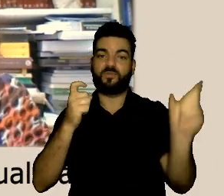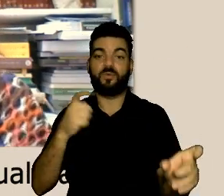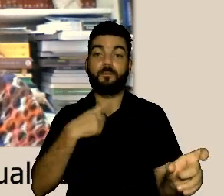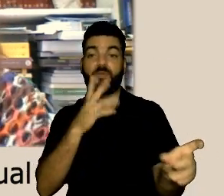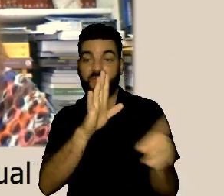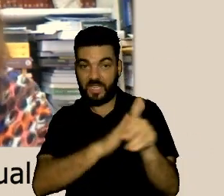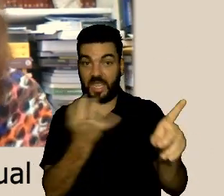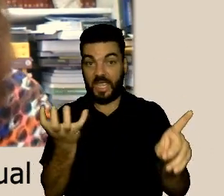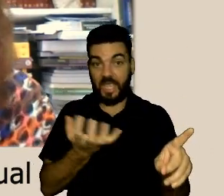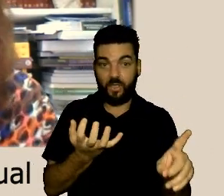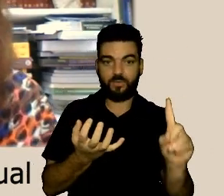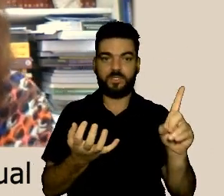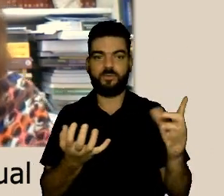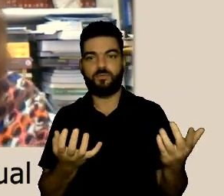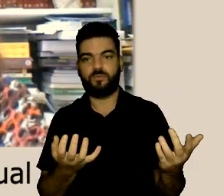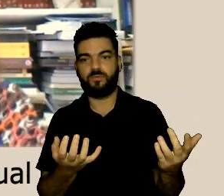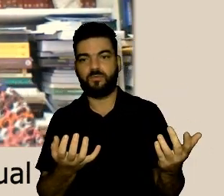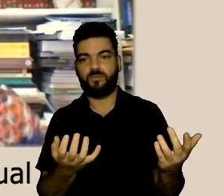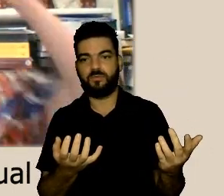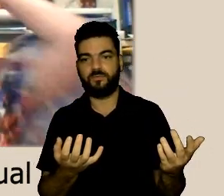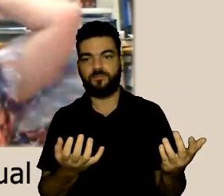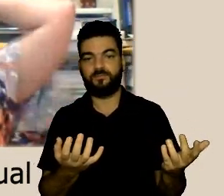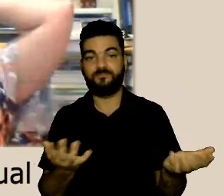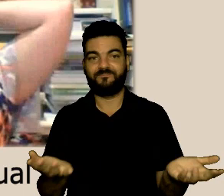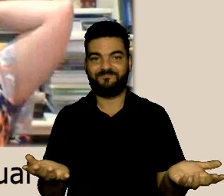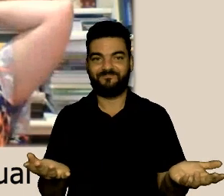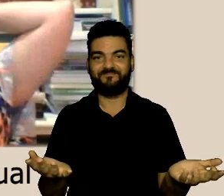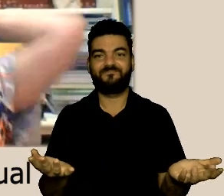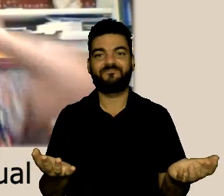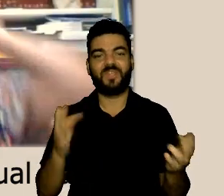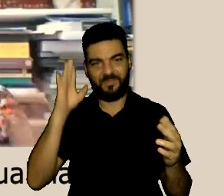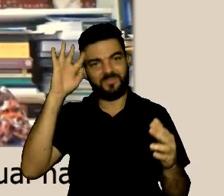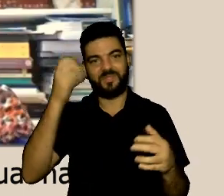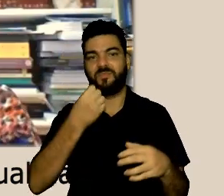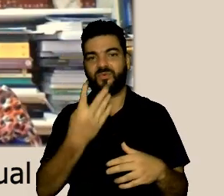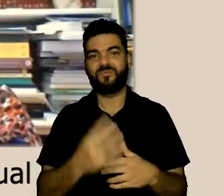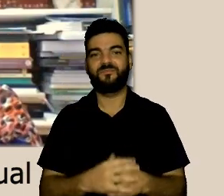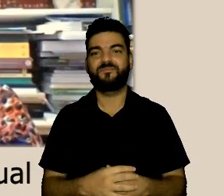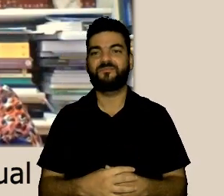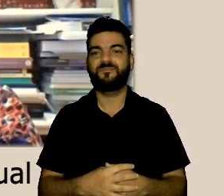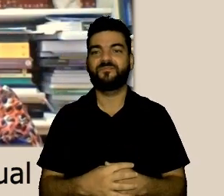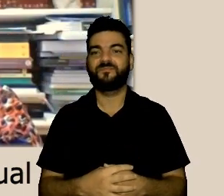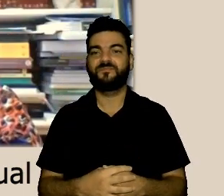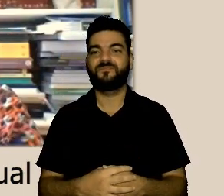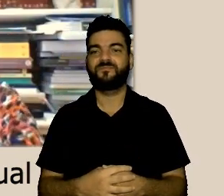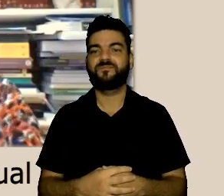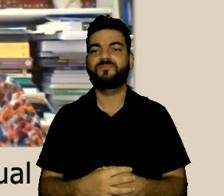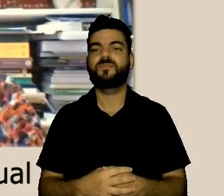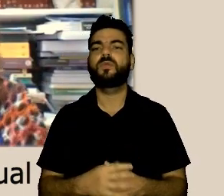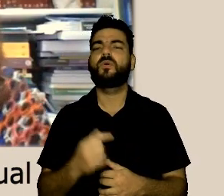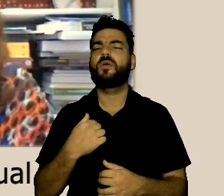conciliação a gente sempre tem que ter a voz do outro eu quero isso as partes querem isso